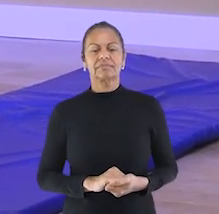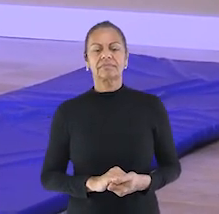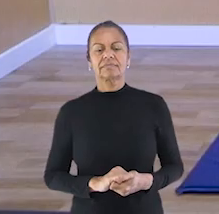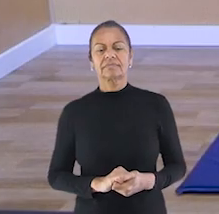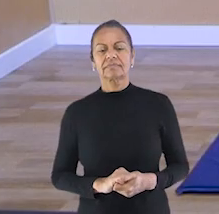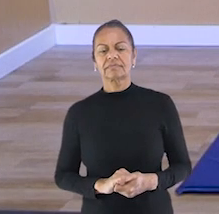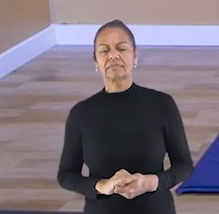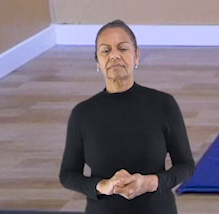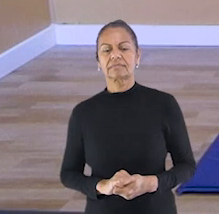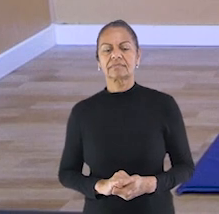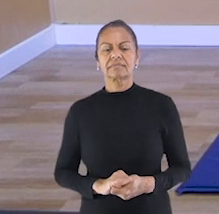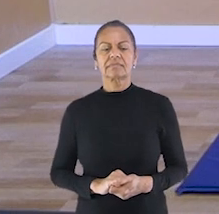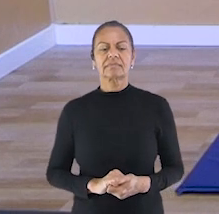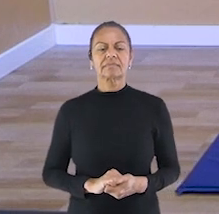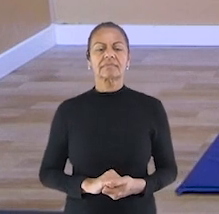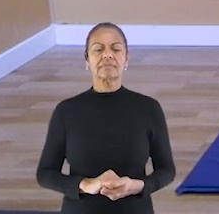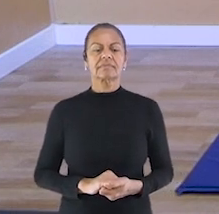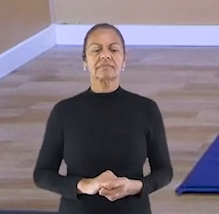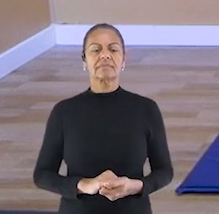Trocou.